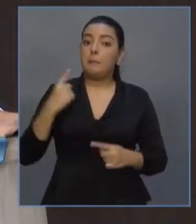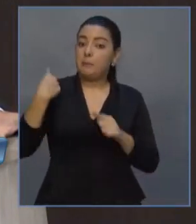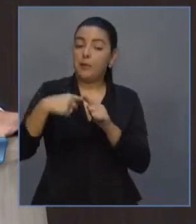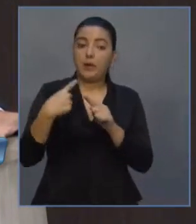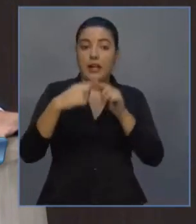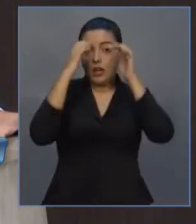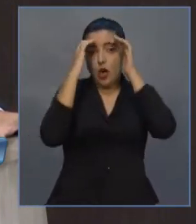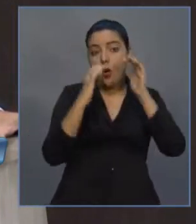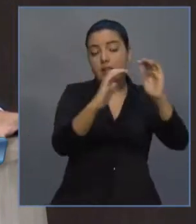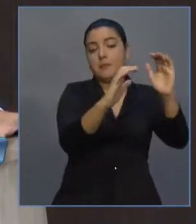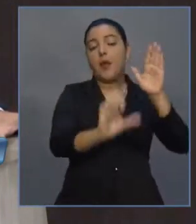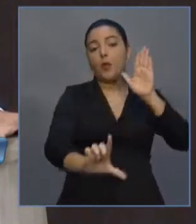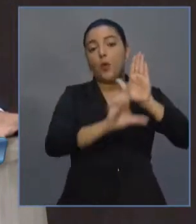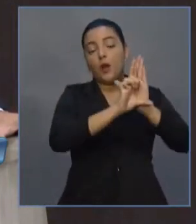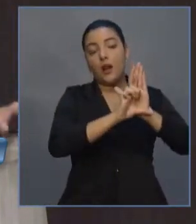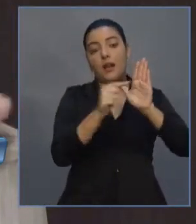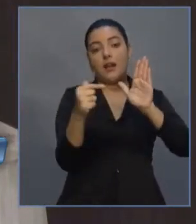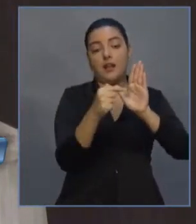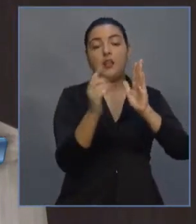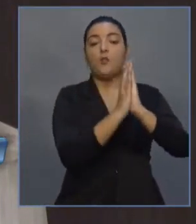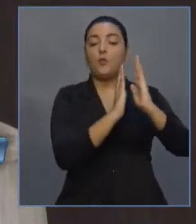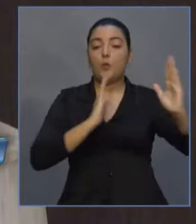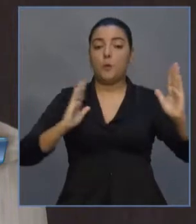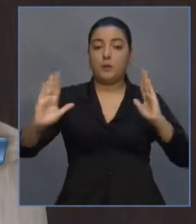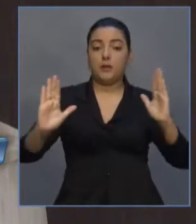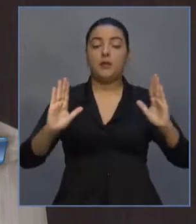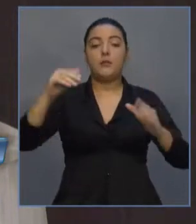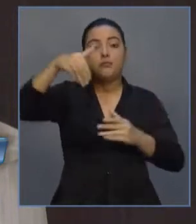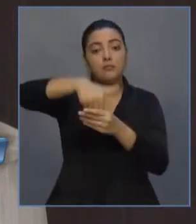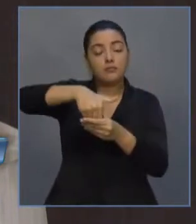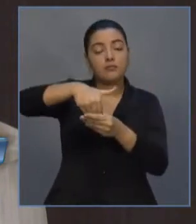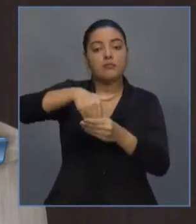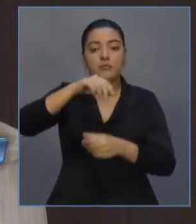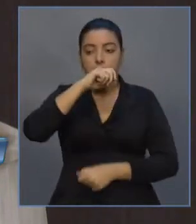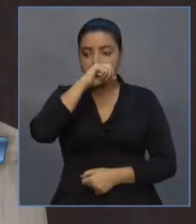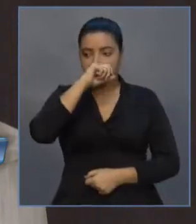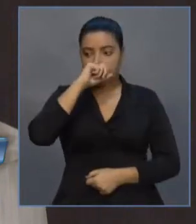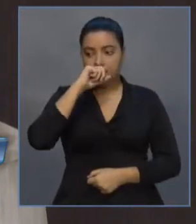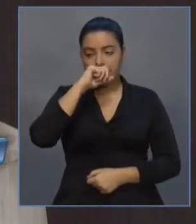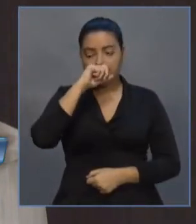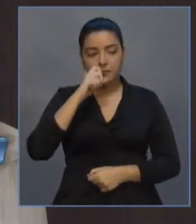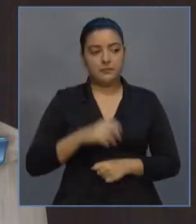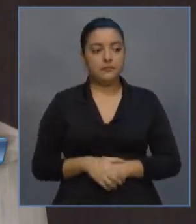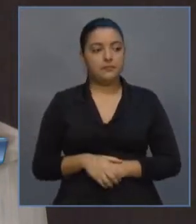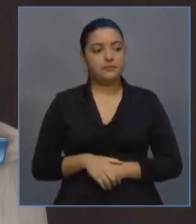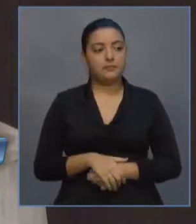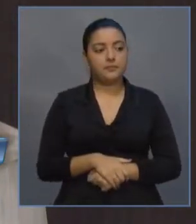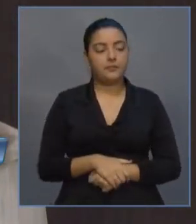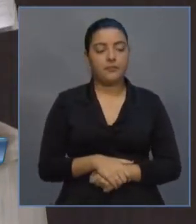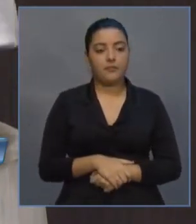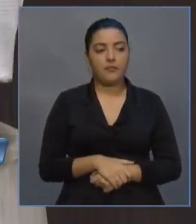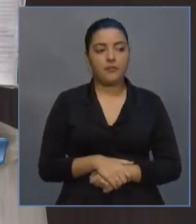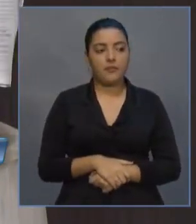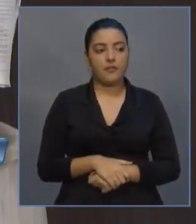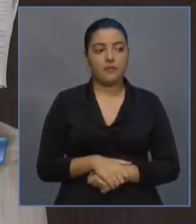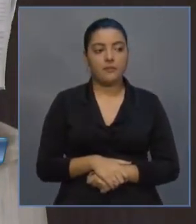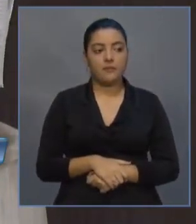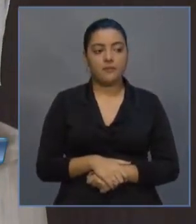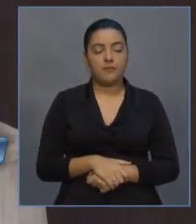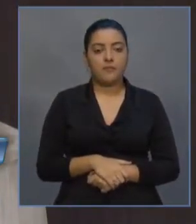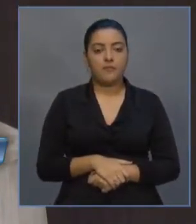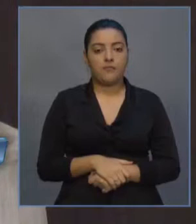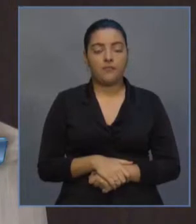vedações das vedações eleitorais, conforme determina a Lei nº 9.504.